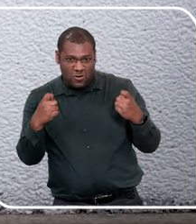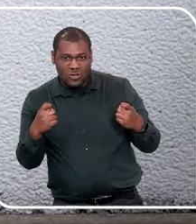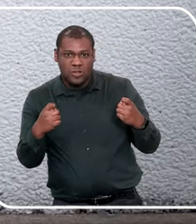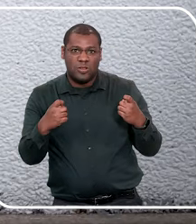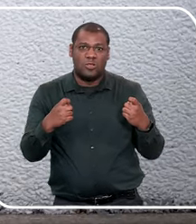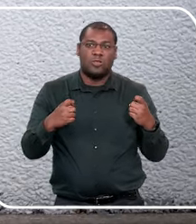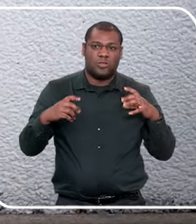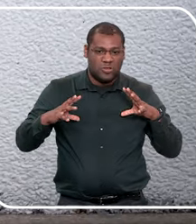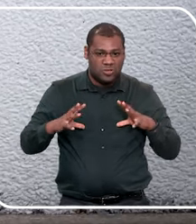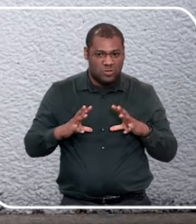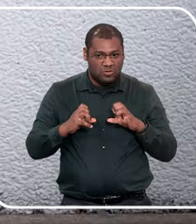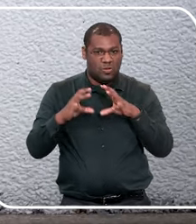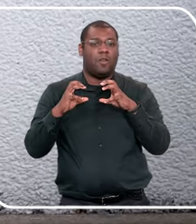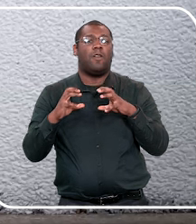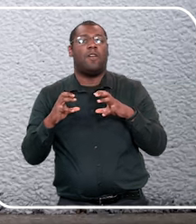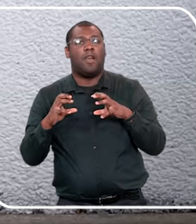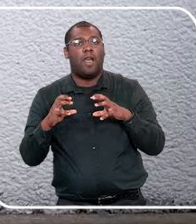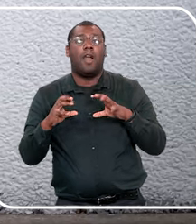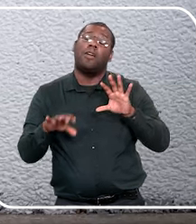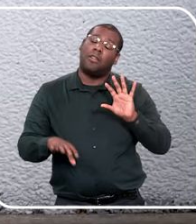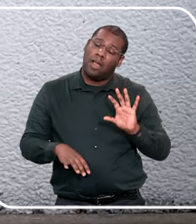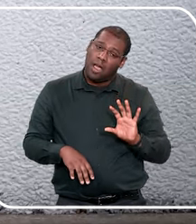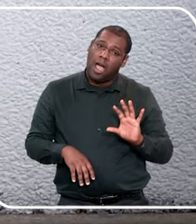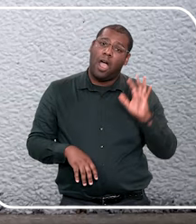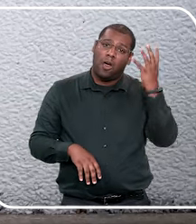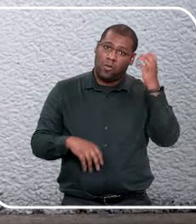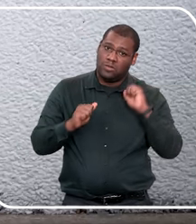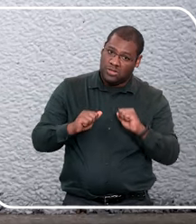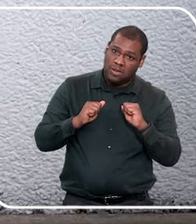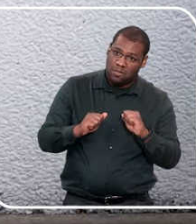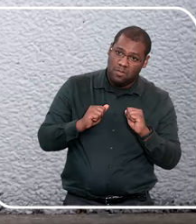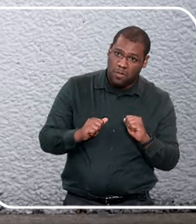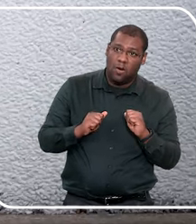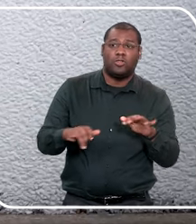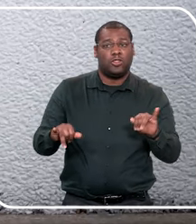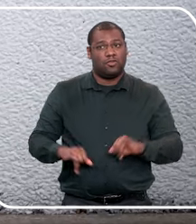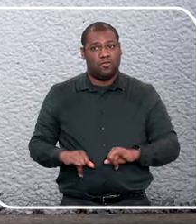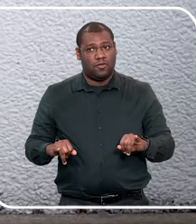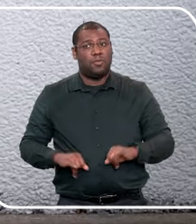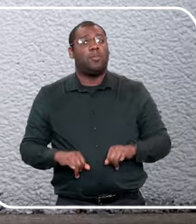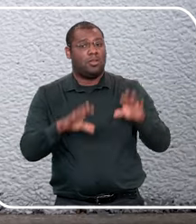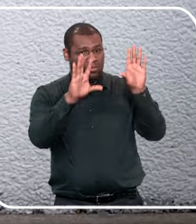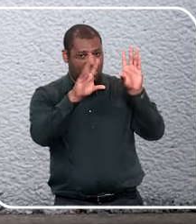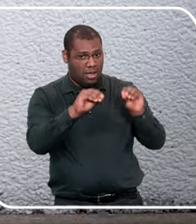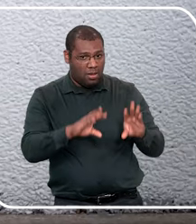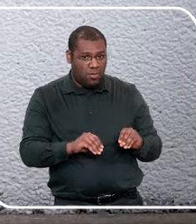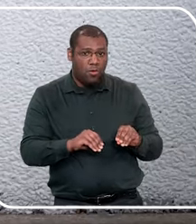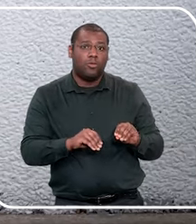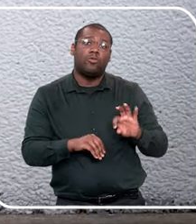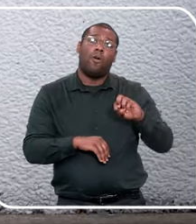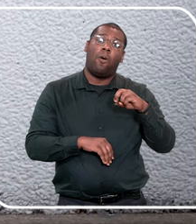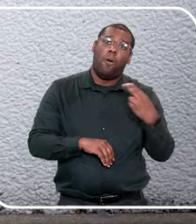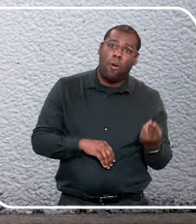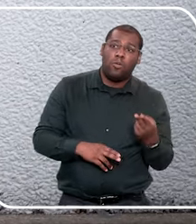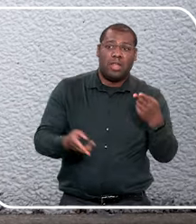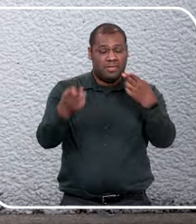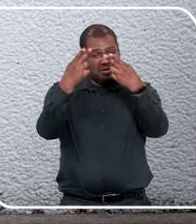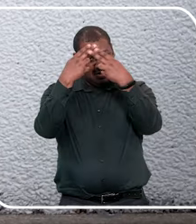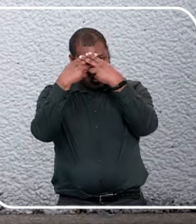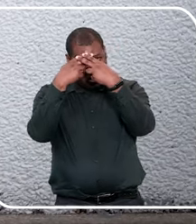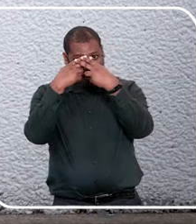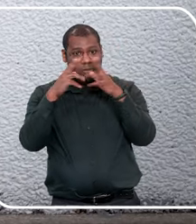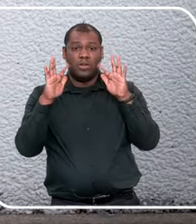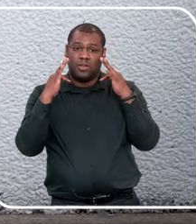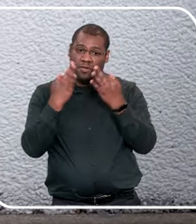um sinal de abuso, a criança caiu em rendimento escolar, pode ser um sinal de abuso, pode ser de voz dos pais, pode ser a morte de um ente